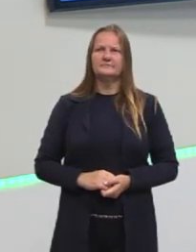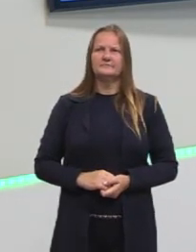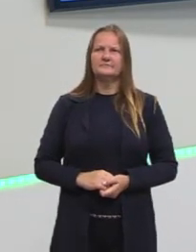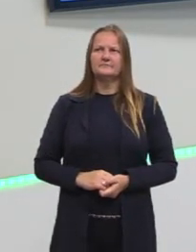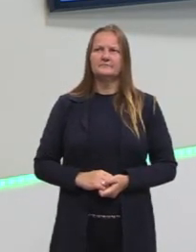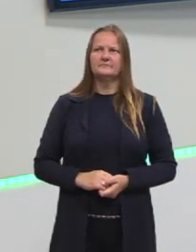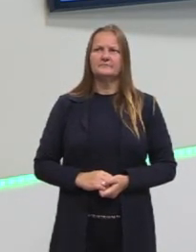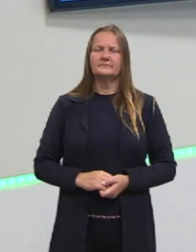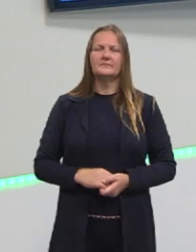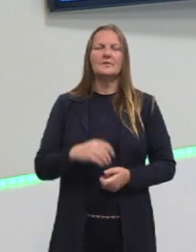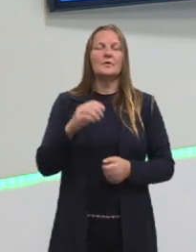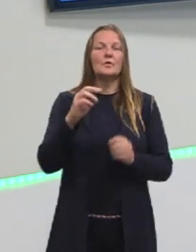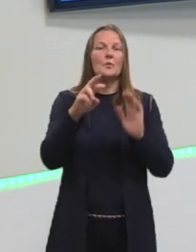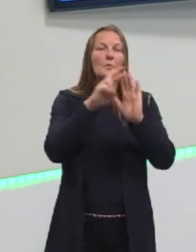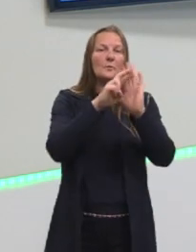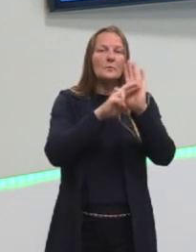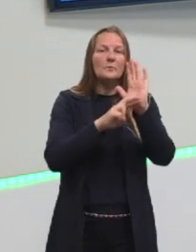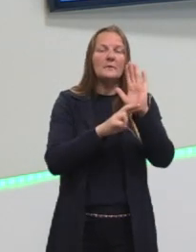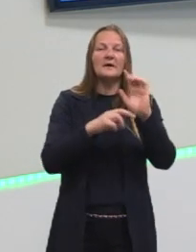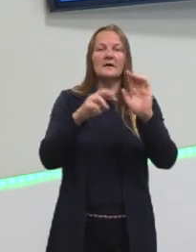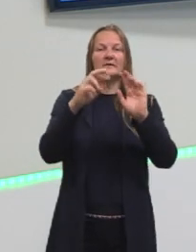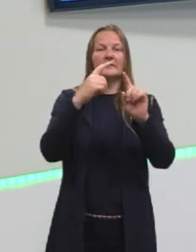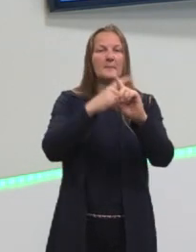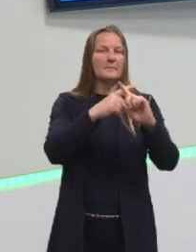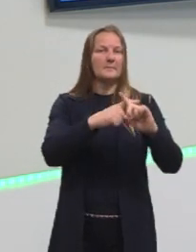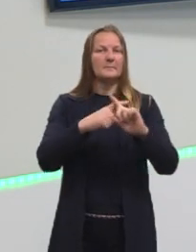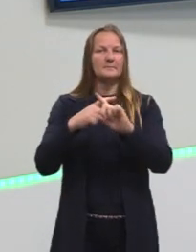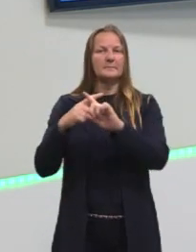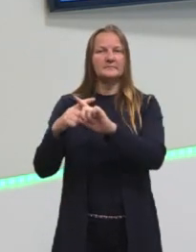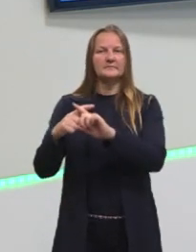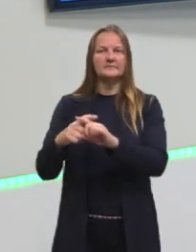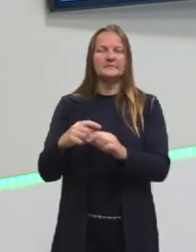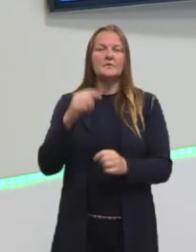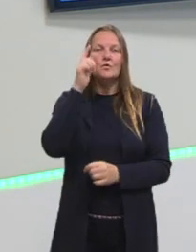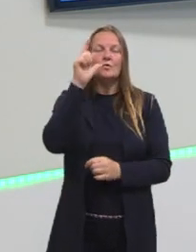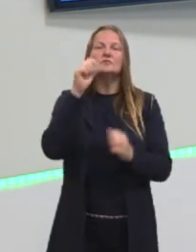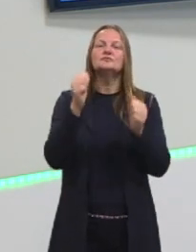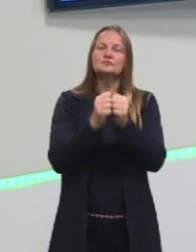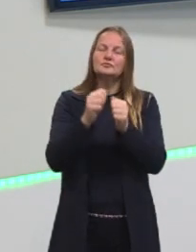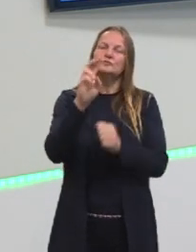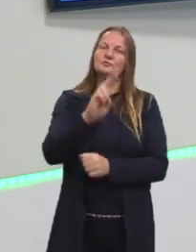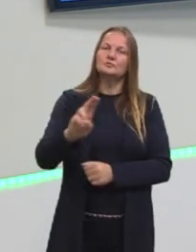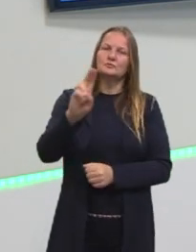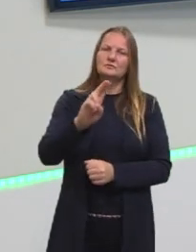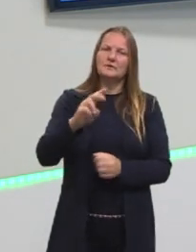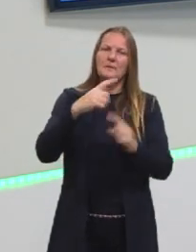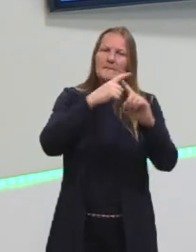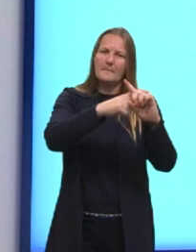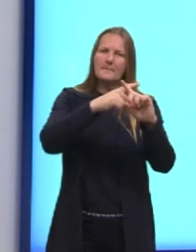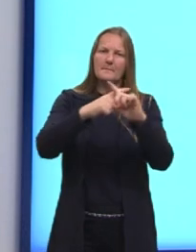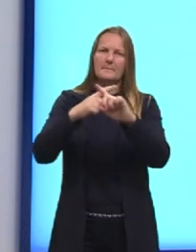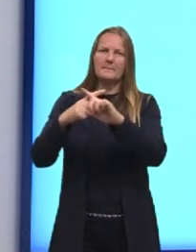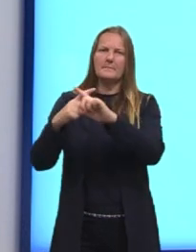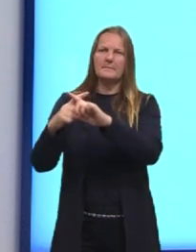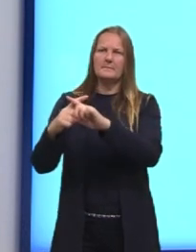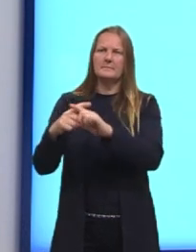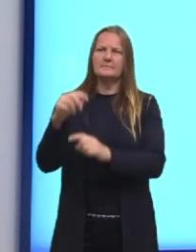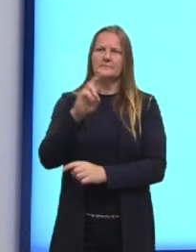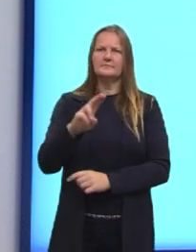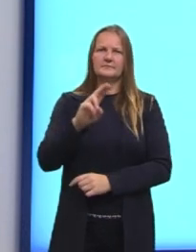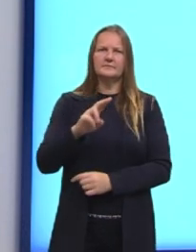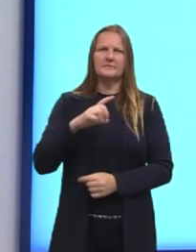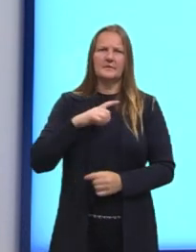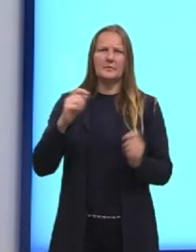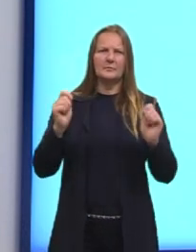princípio multiplicativo que a gente já conhecia. Então consiste justamente em multiplicar as